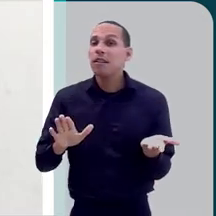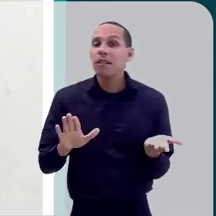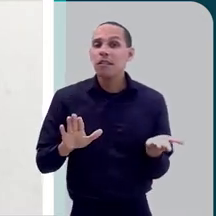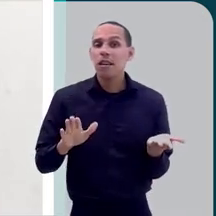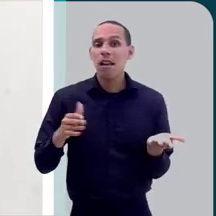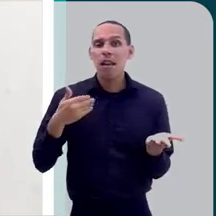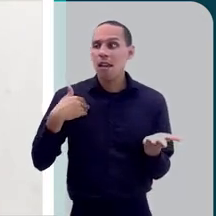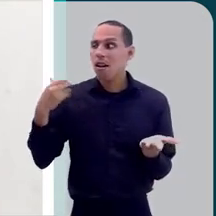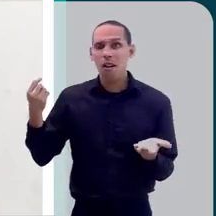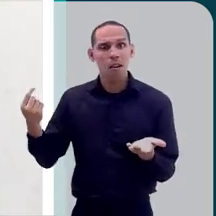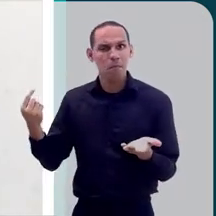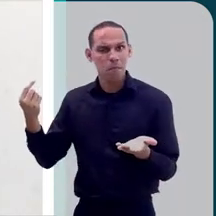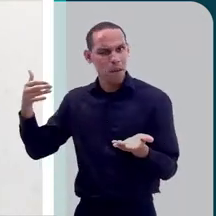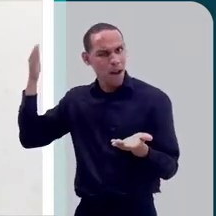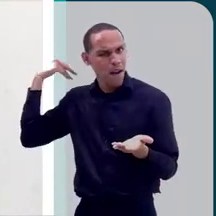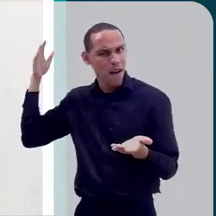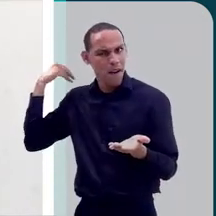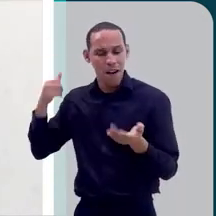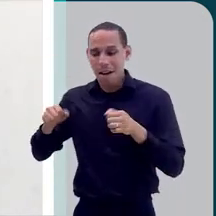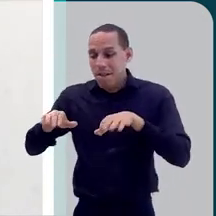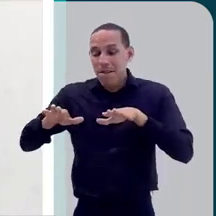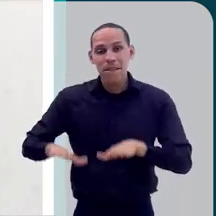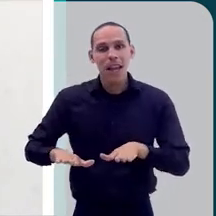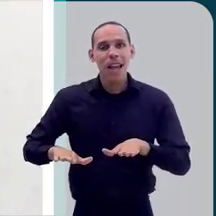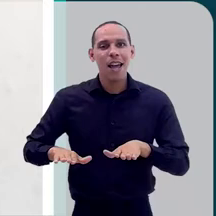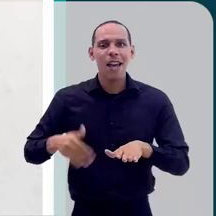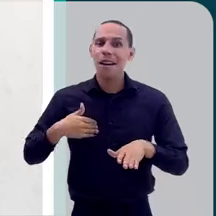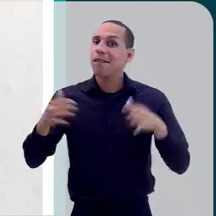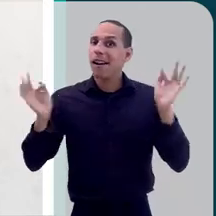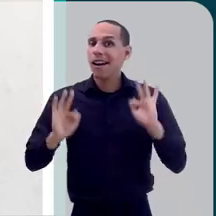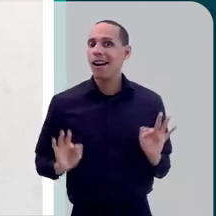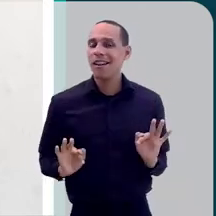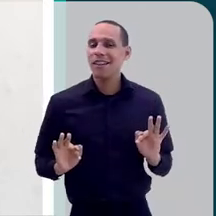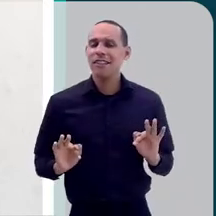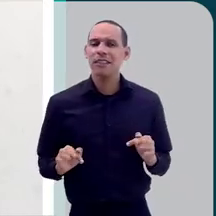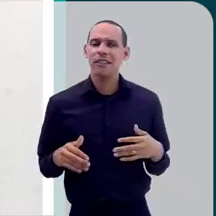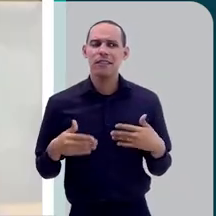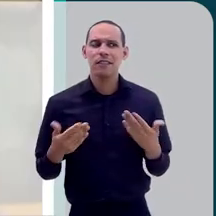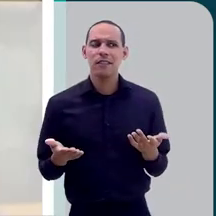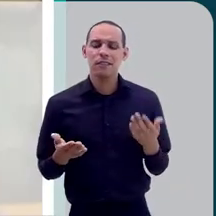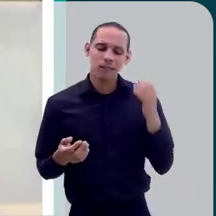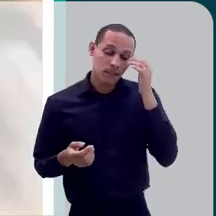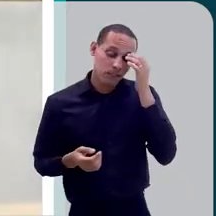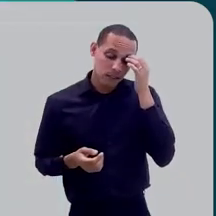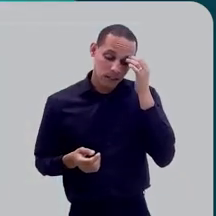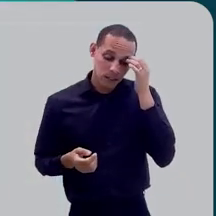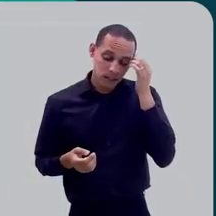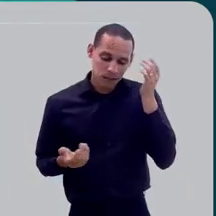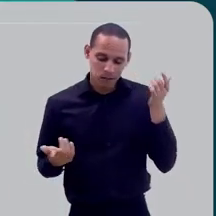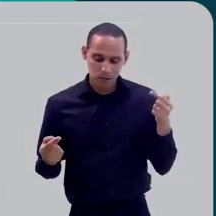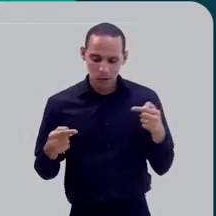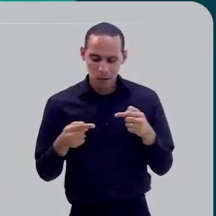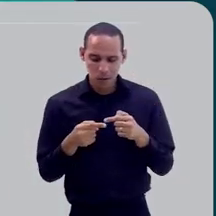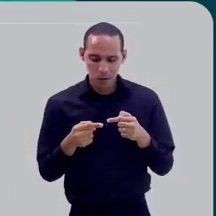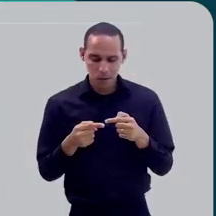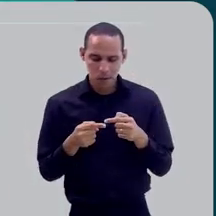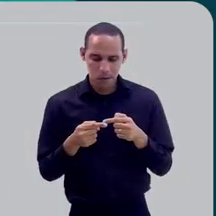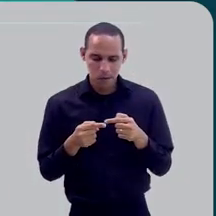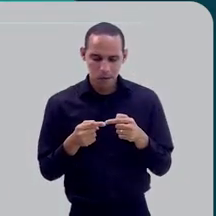Então, o tempo que eu ficasse ali, eu estava feliz. Mas mesmo, então, ou seja, que nessa situação